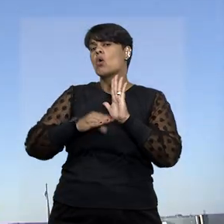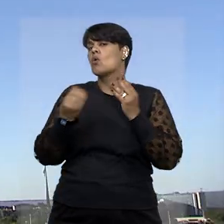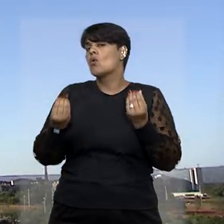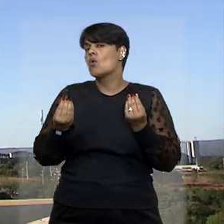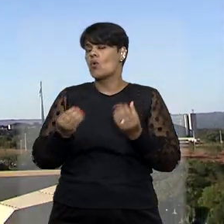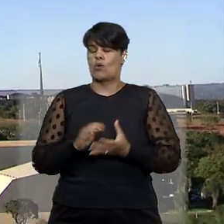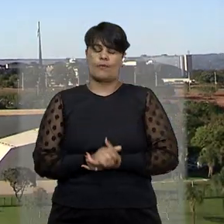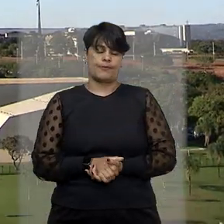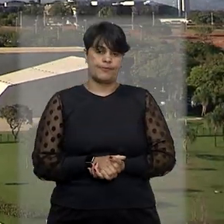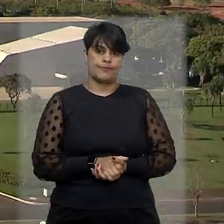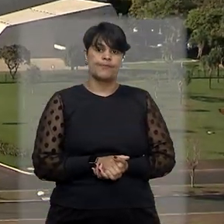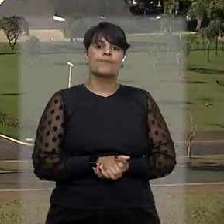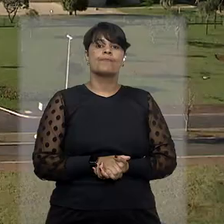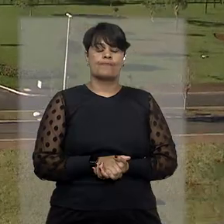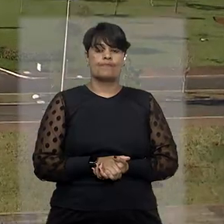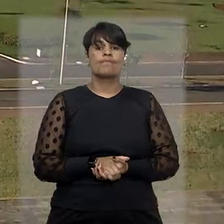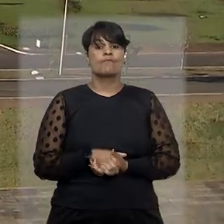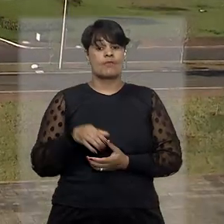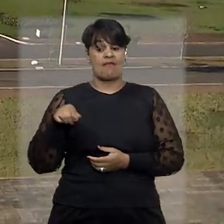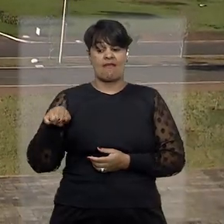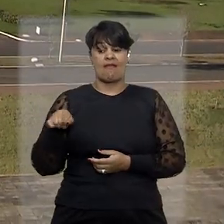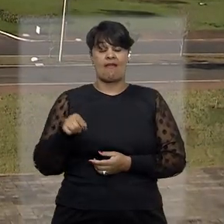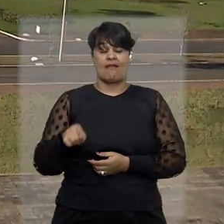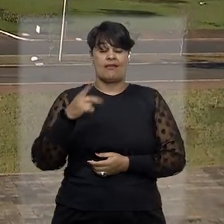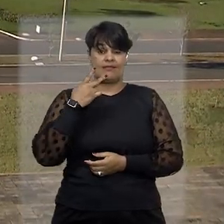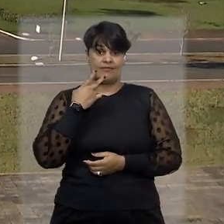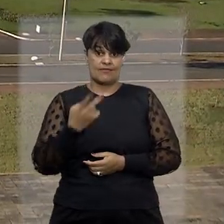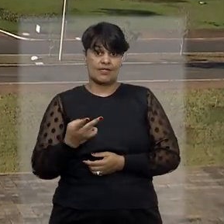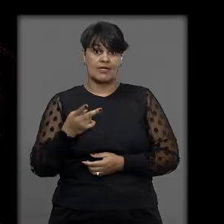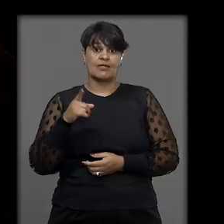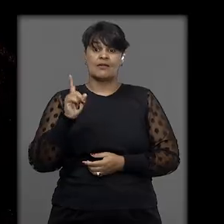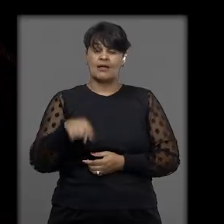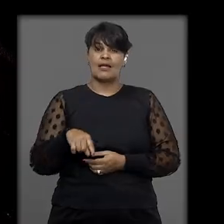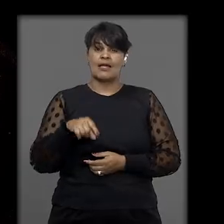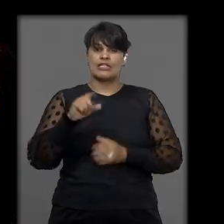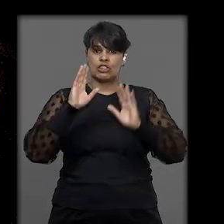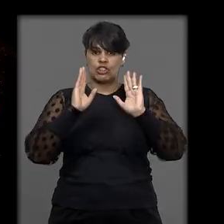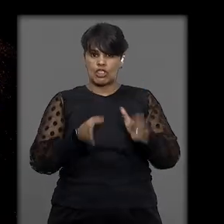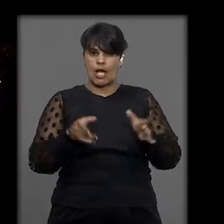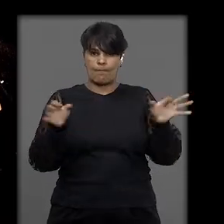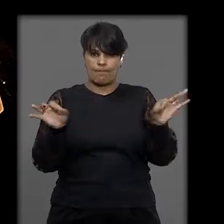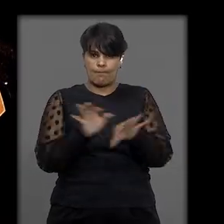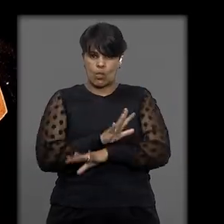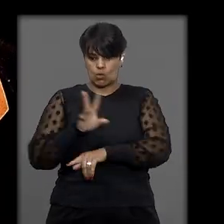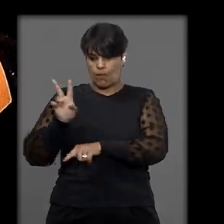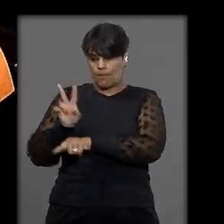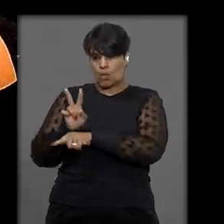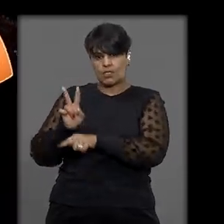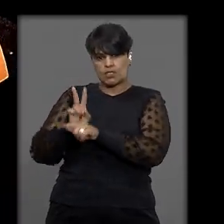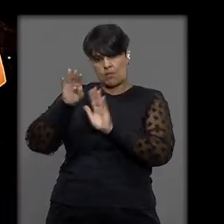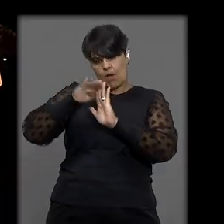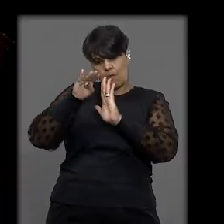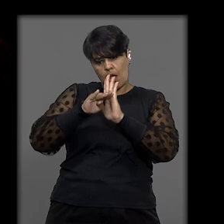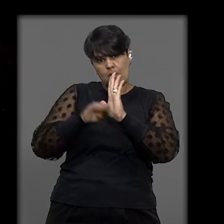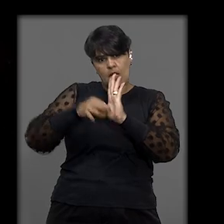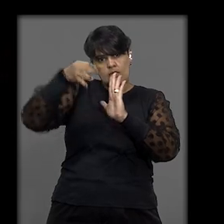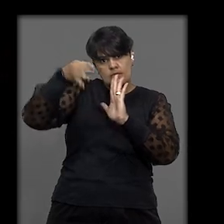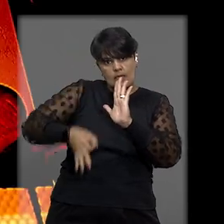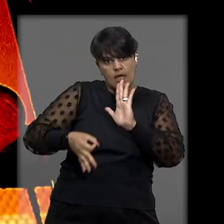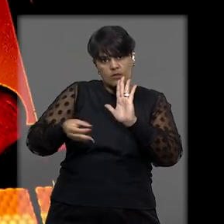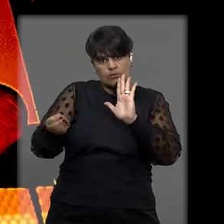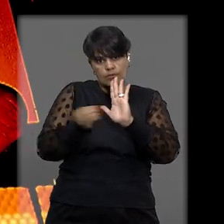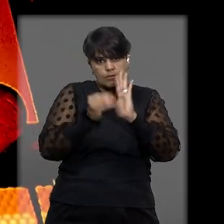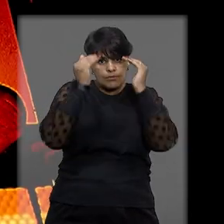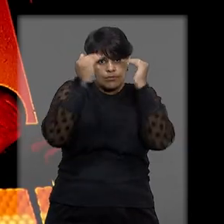O colegiado considerou ser incabível, após a decretação das medidas protetivas de urgência previstas na Lei Maria da